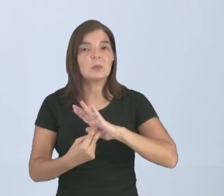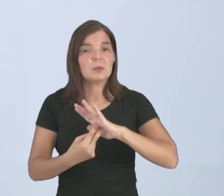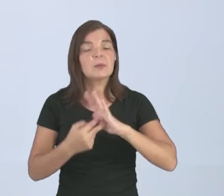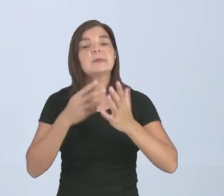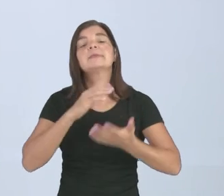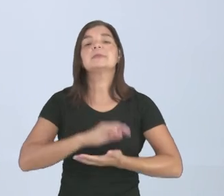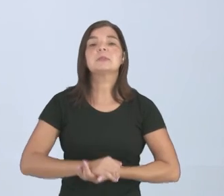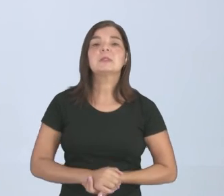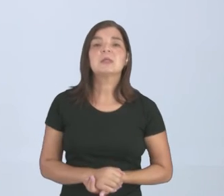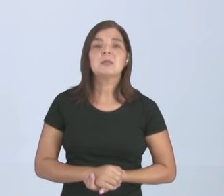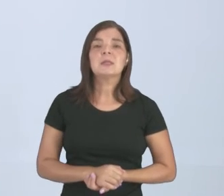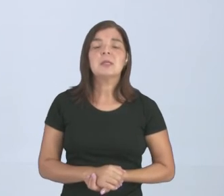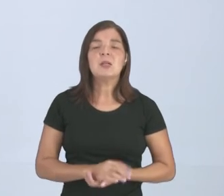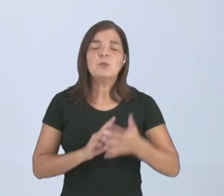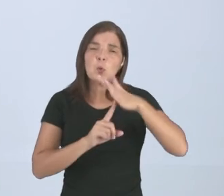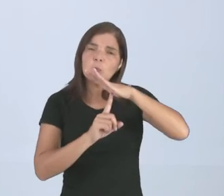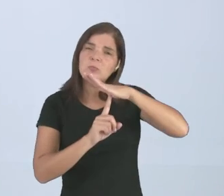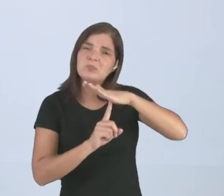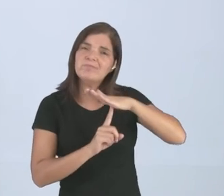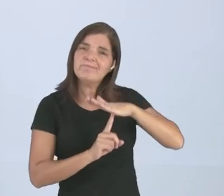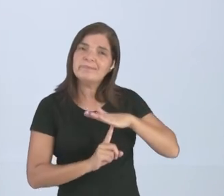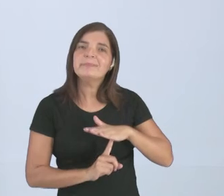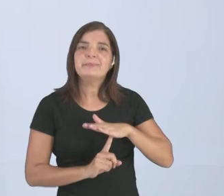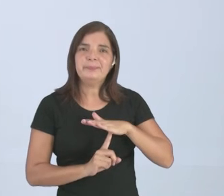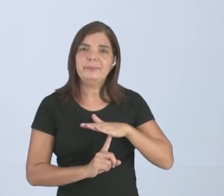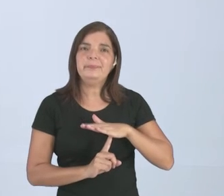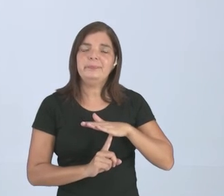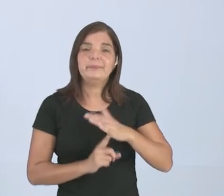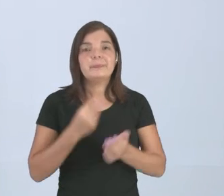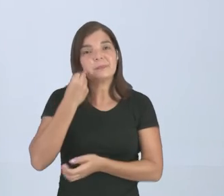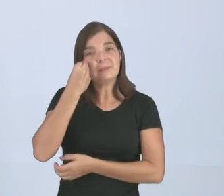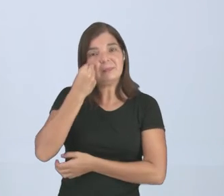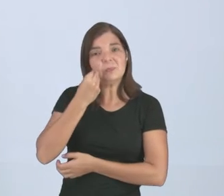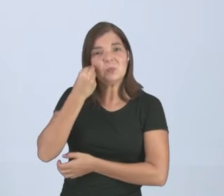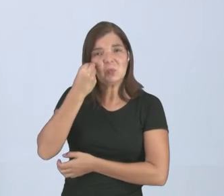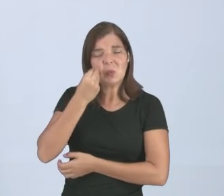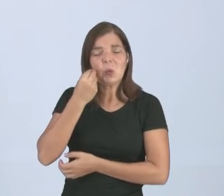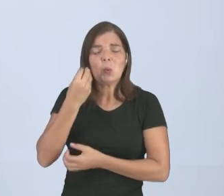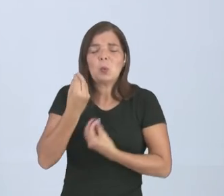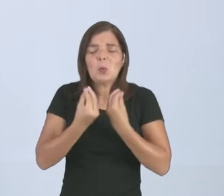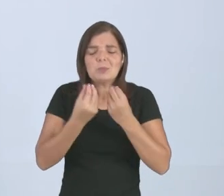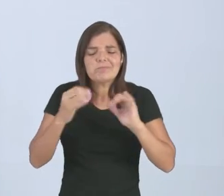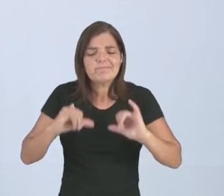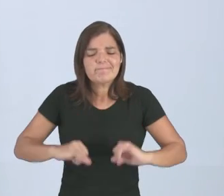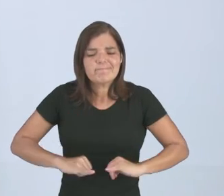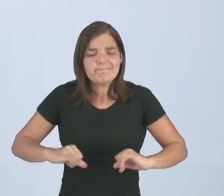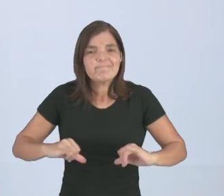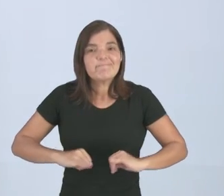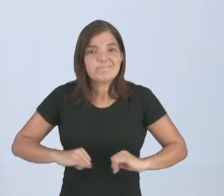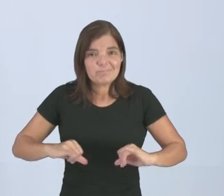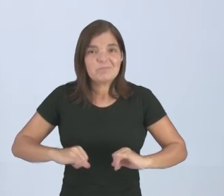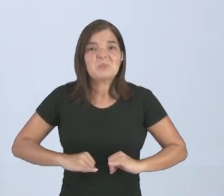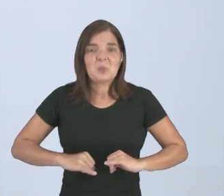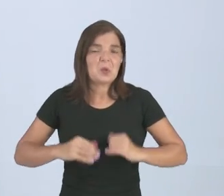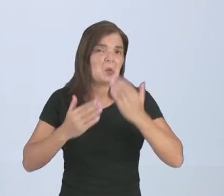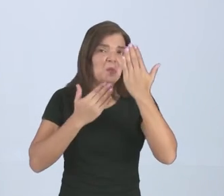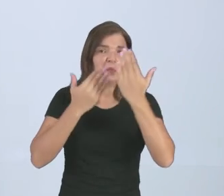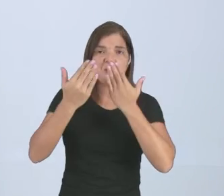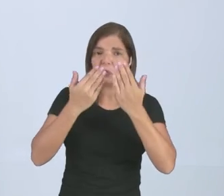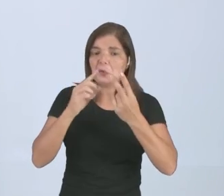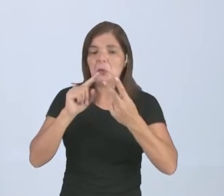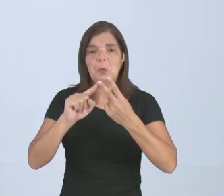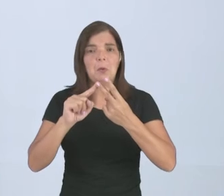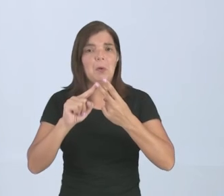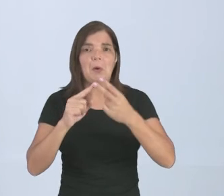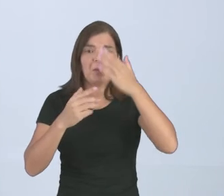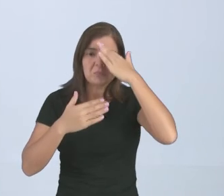entram na depressão, né? Eles experimentam ali por estar sofrendo um tipo de sede psicológica, física,